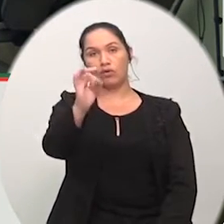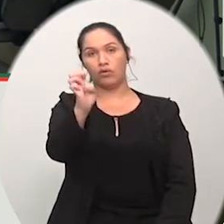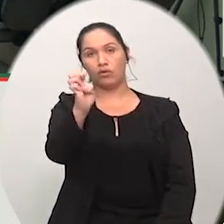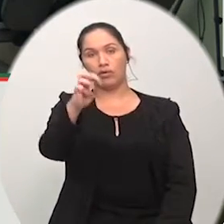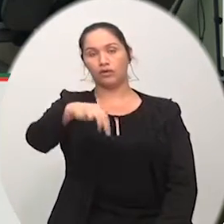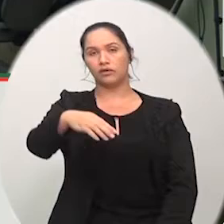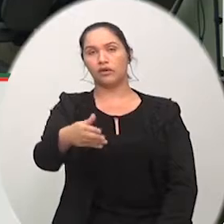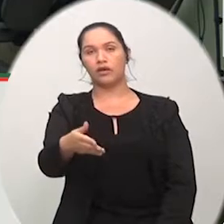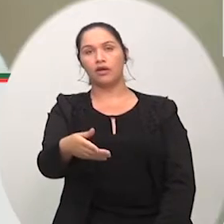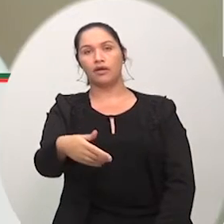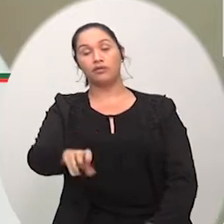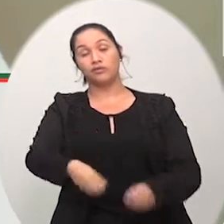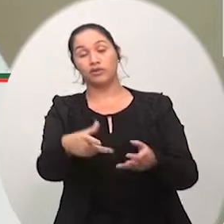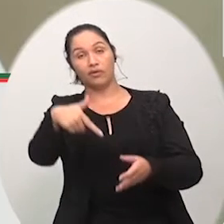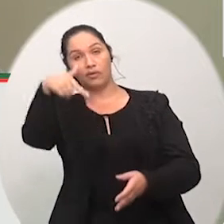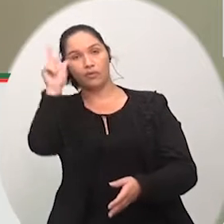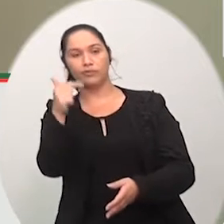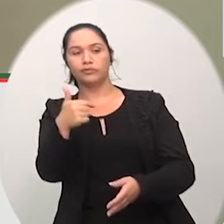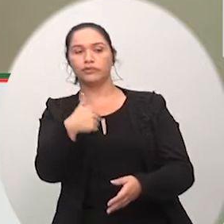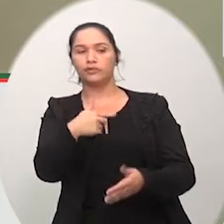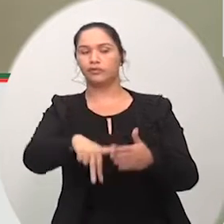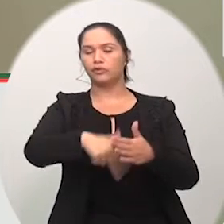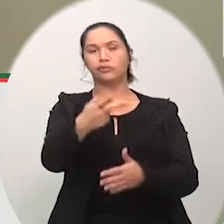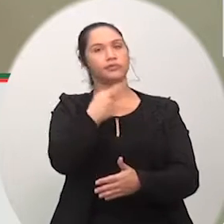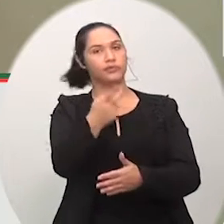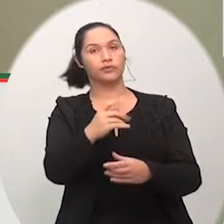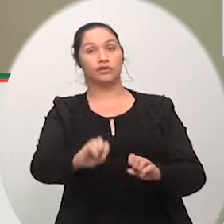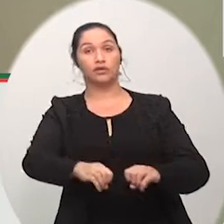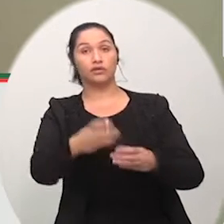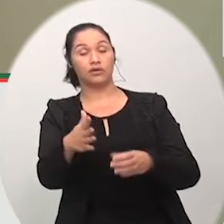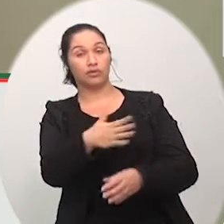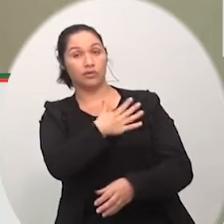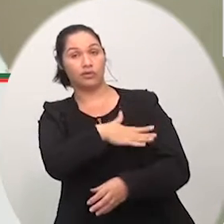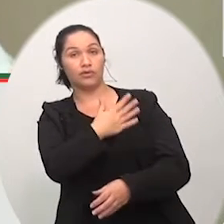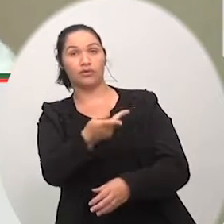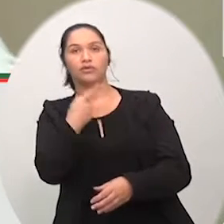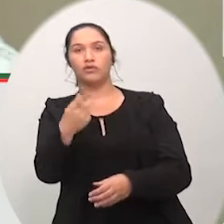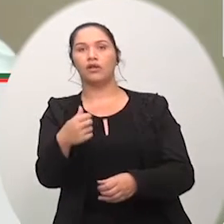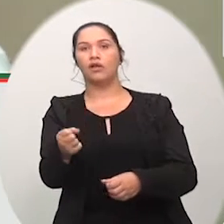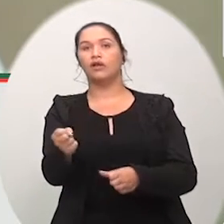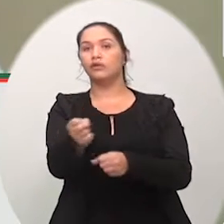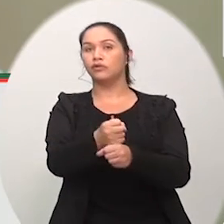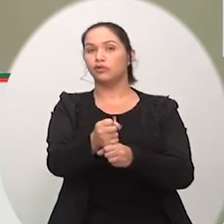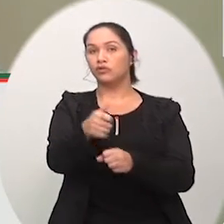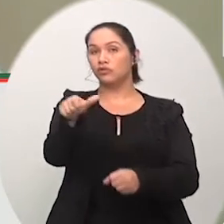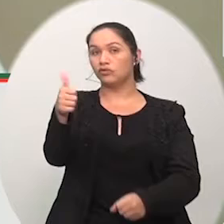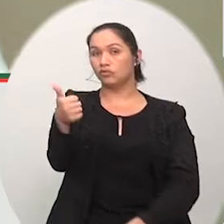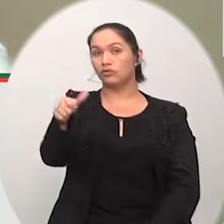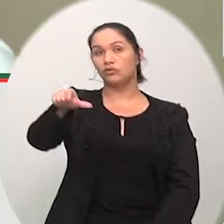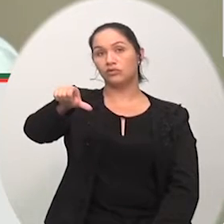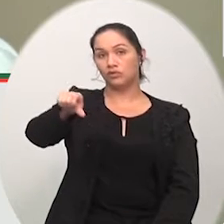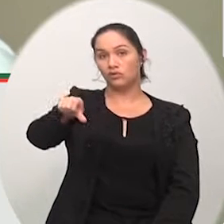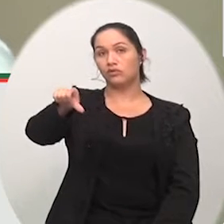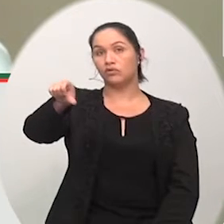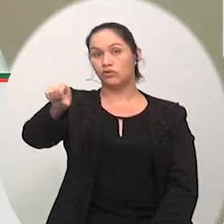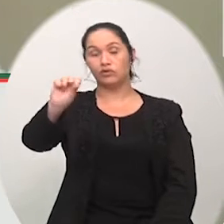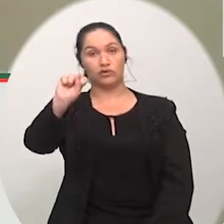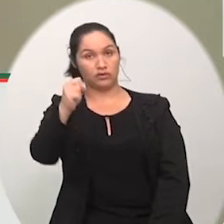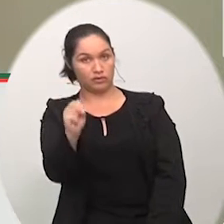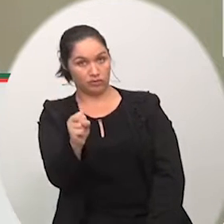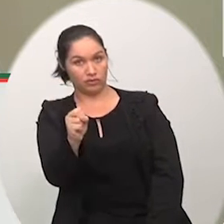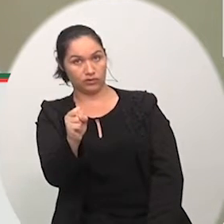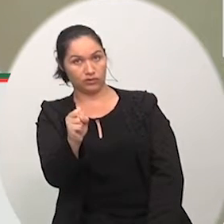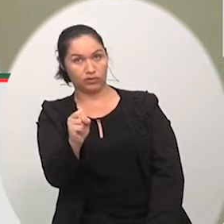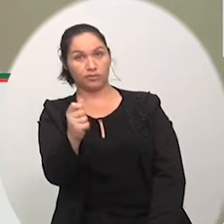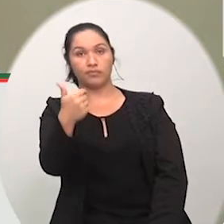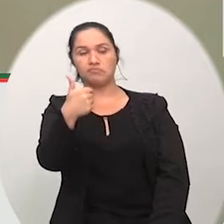em 1998, aqui nesta casa eu já era vereador na época, nós éramos em 21 vereadores,